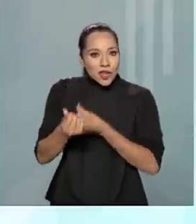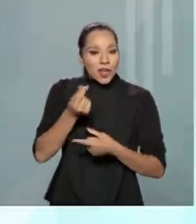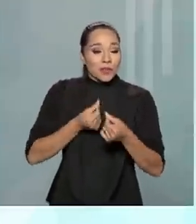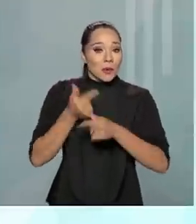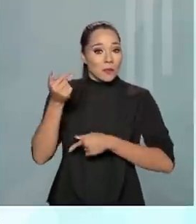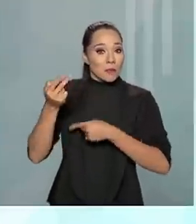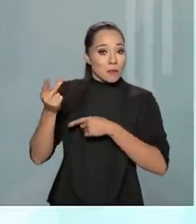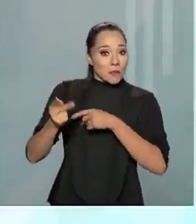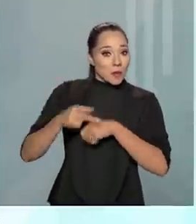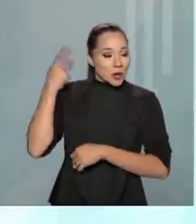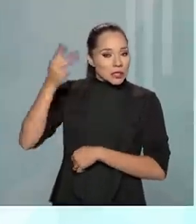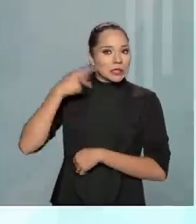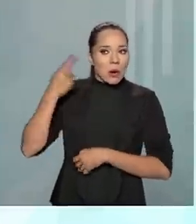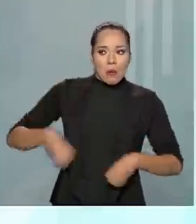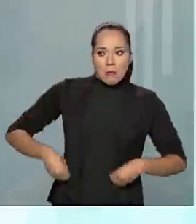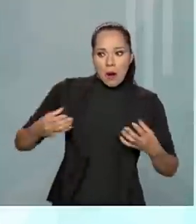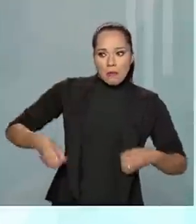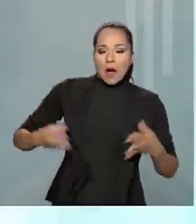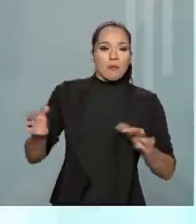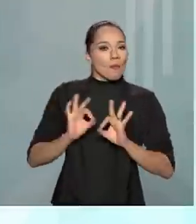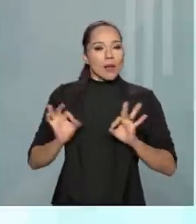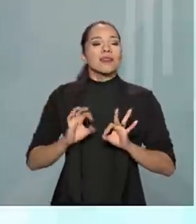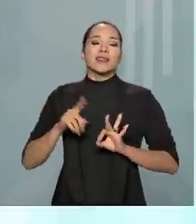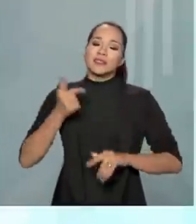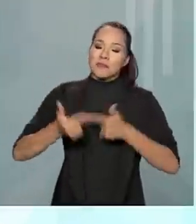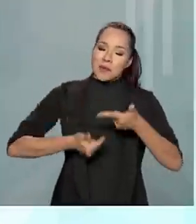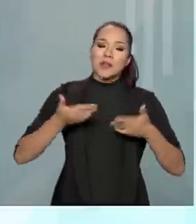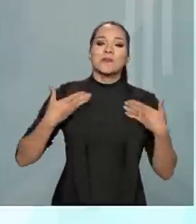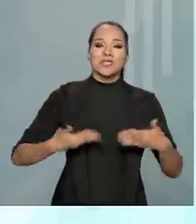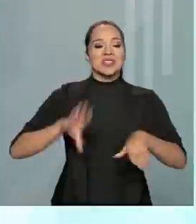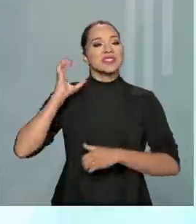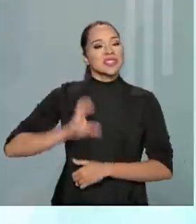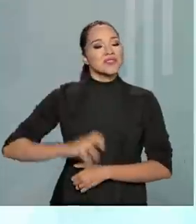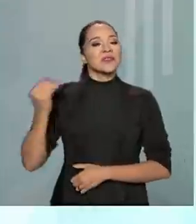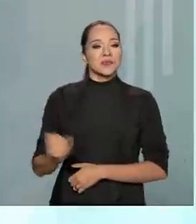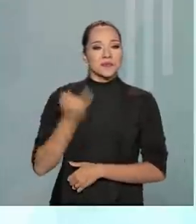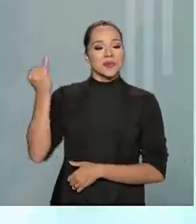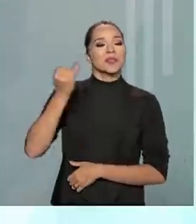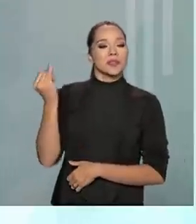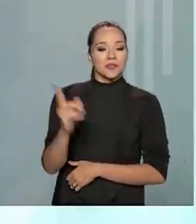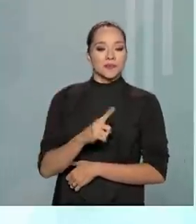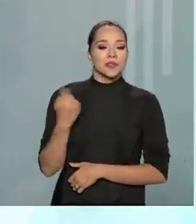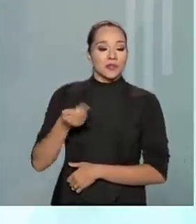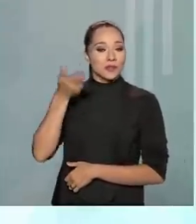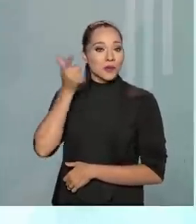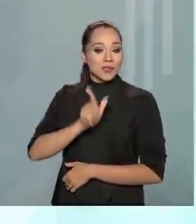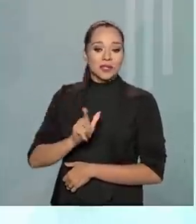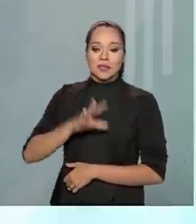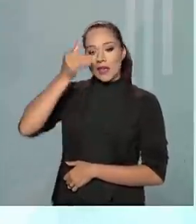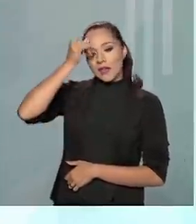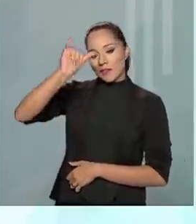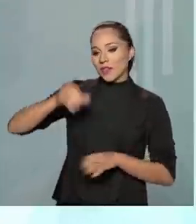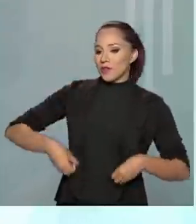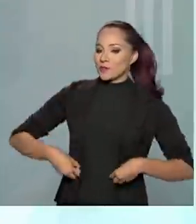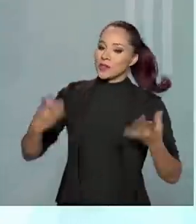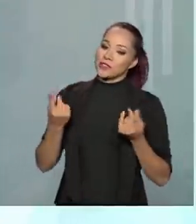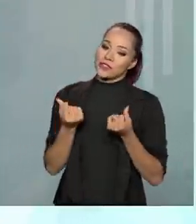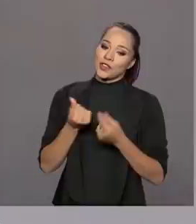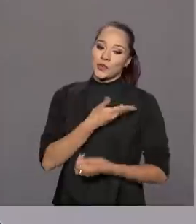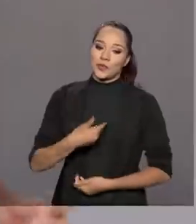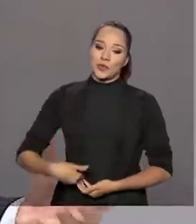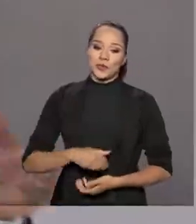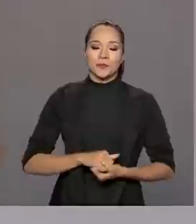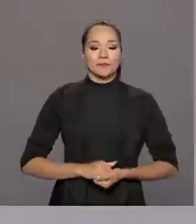para a população não fossem desperdiçados. Eu acho que esse trabalho com Ministério da Cidadania foi fundamental para que a gente pudesse evitar o desperdício de dinheiro público.